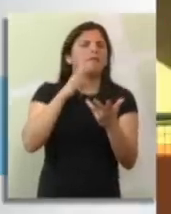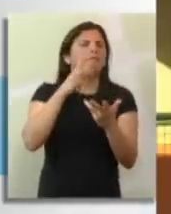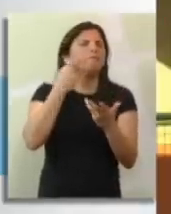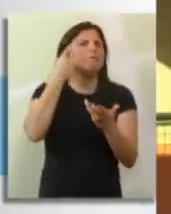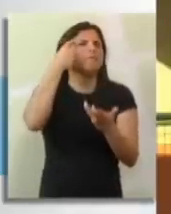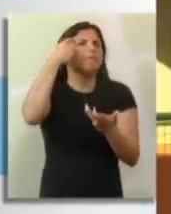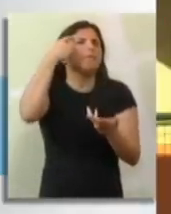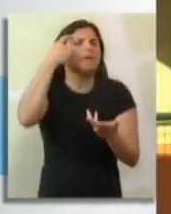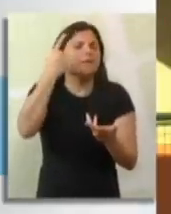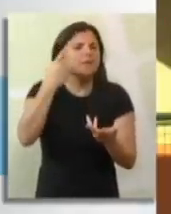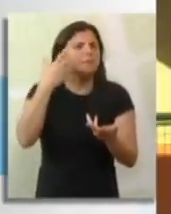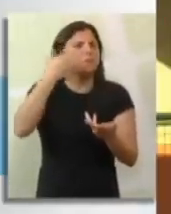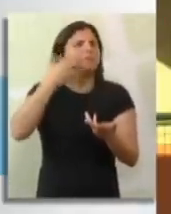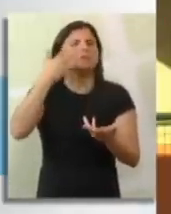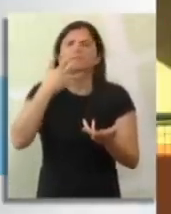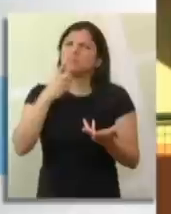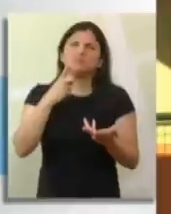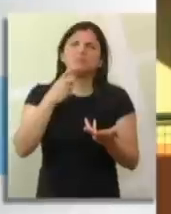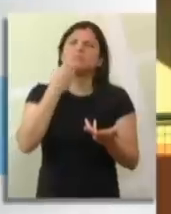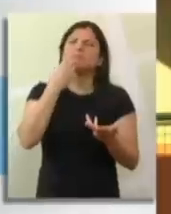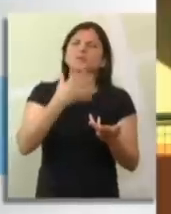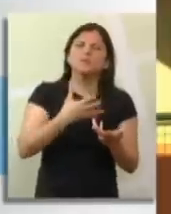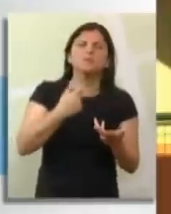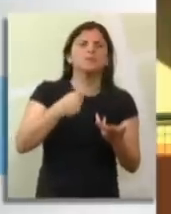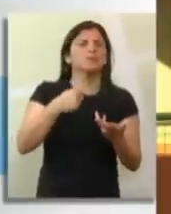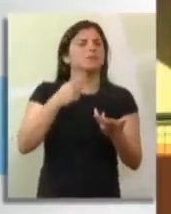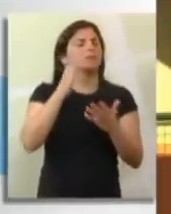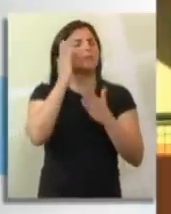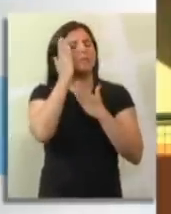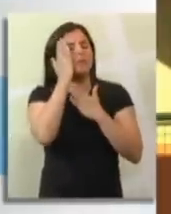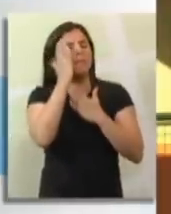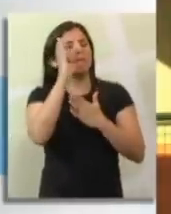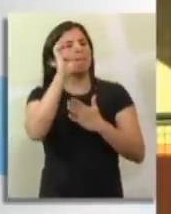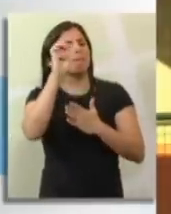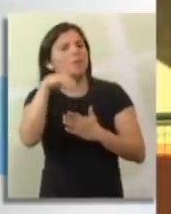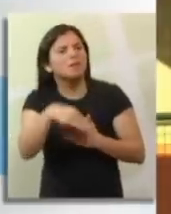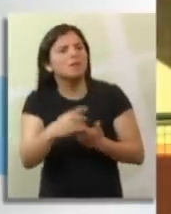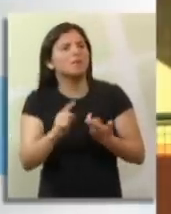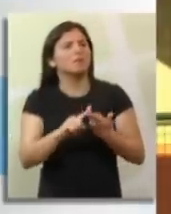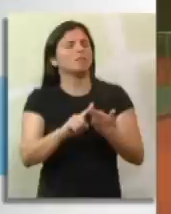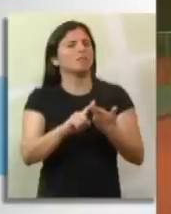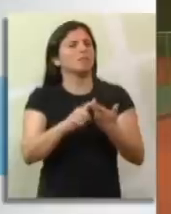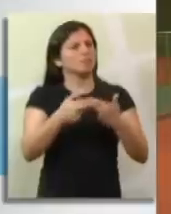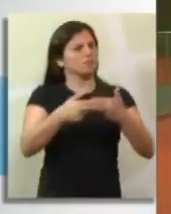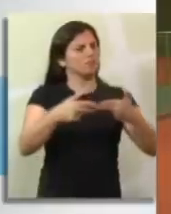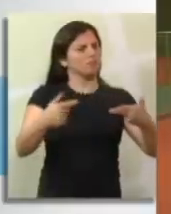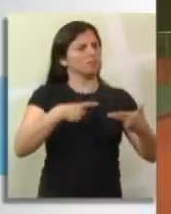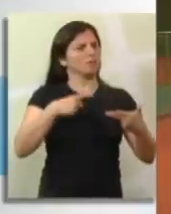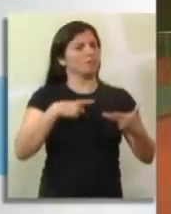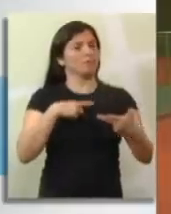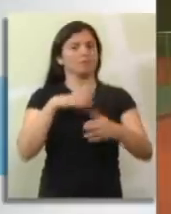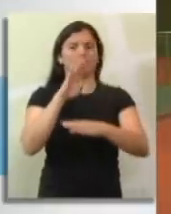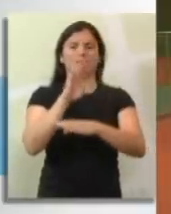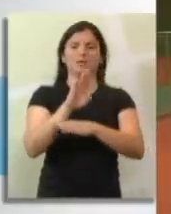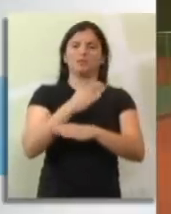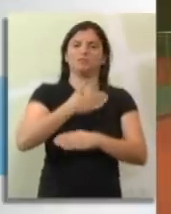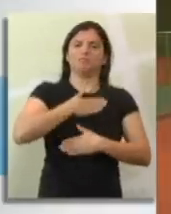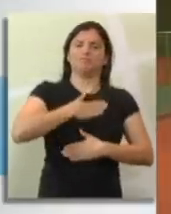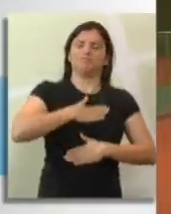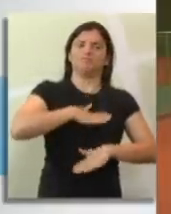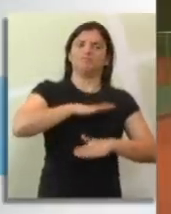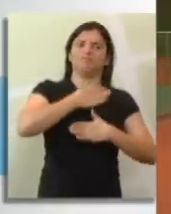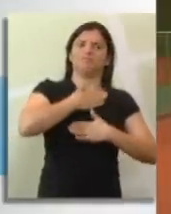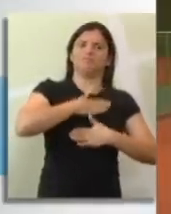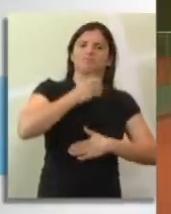além de você perder isso aqui, ó. O ar puro que só uma tarde como essa pode nos dar. Ah, Miguel, eu sei, mas também não precisa pegar tão